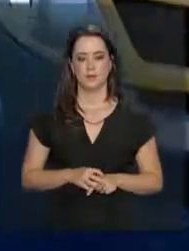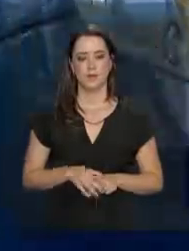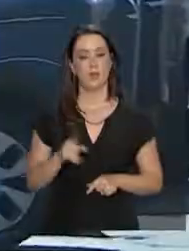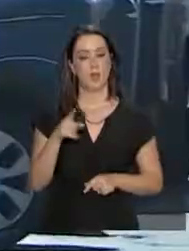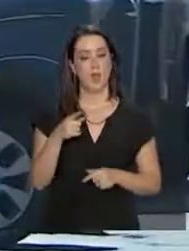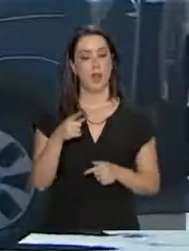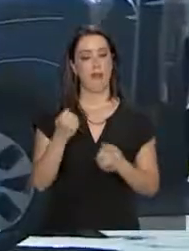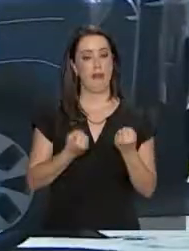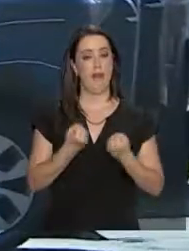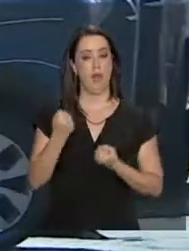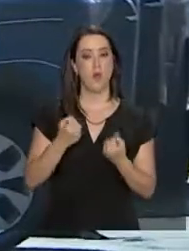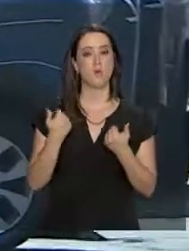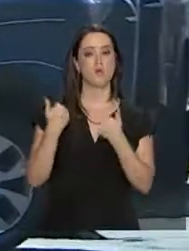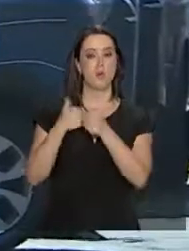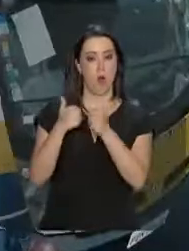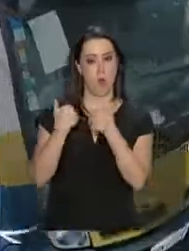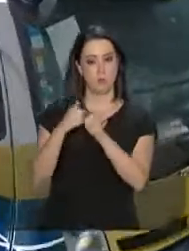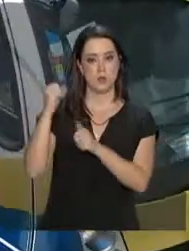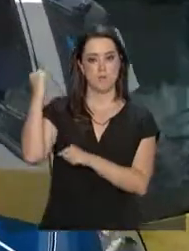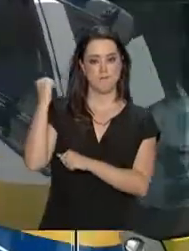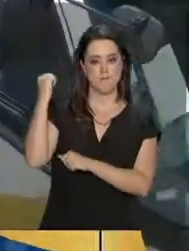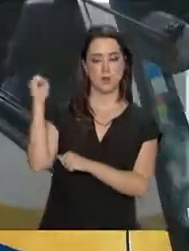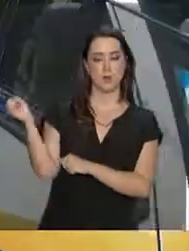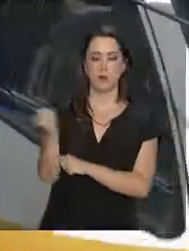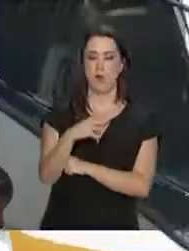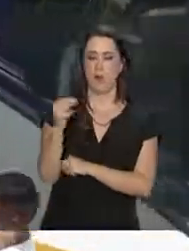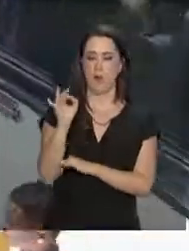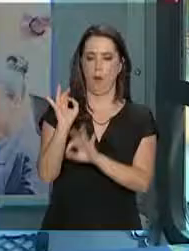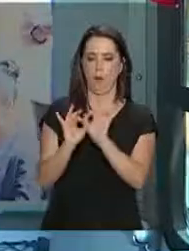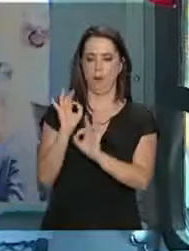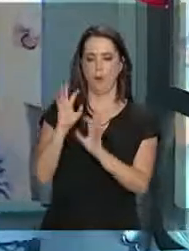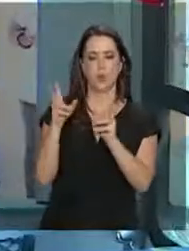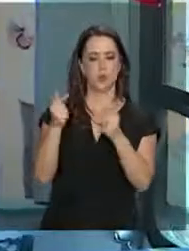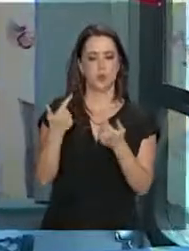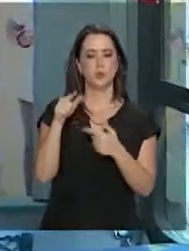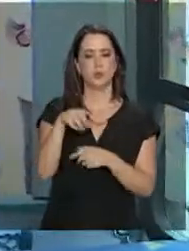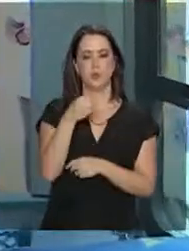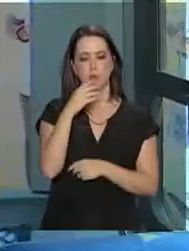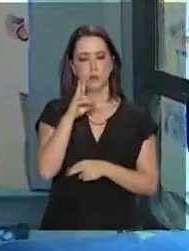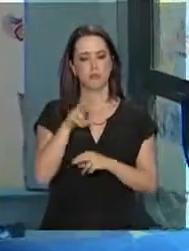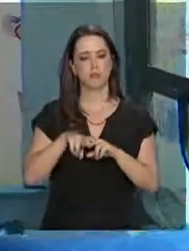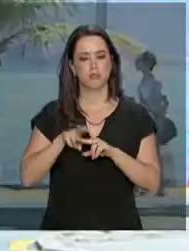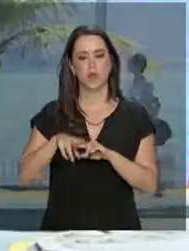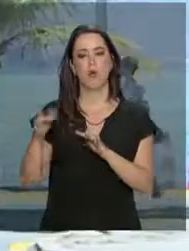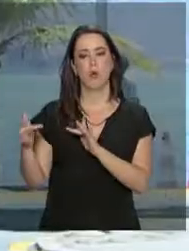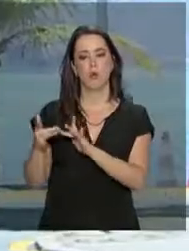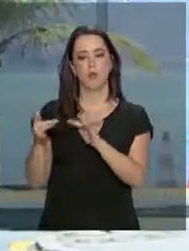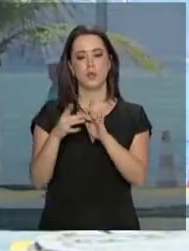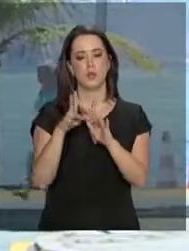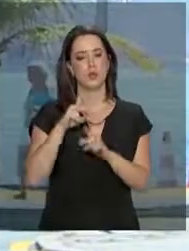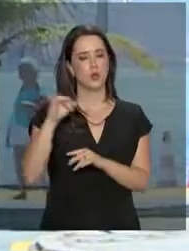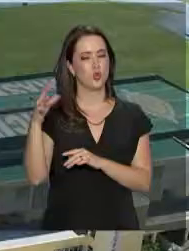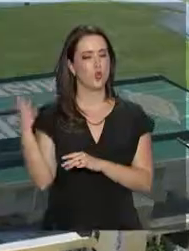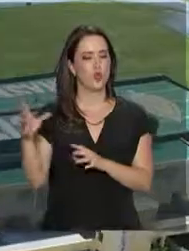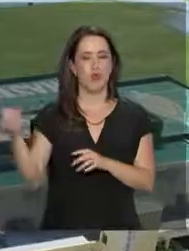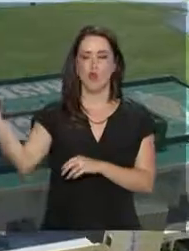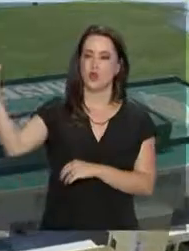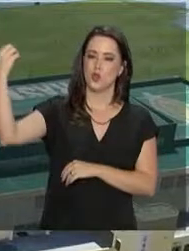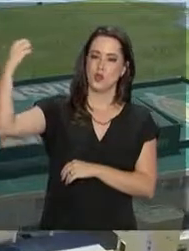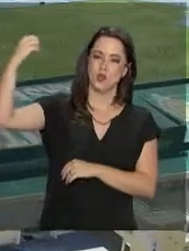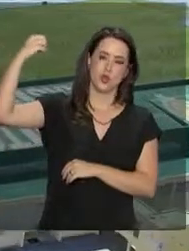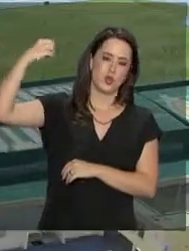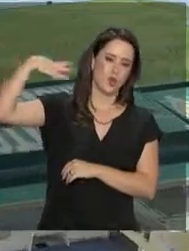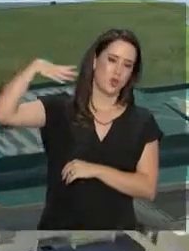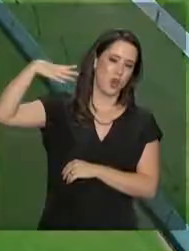Carros e micro-ônibus novinhos, padronizados, confortáveis. Até combinam com um belo dia de sol que fez na